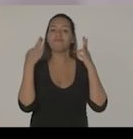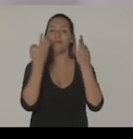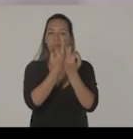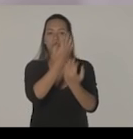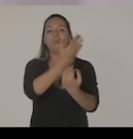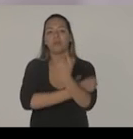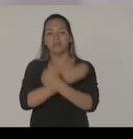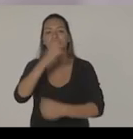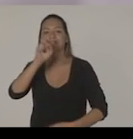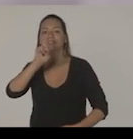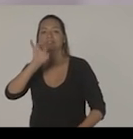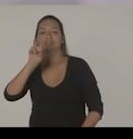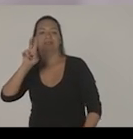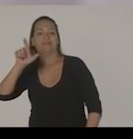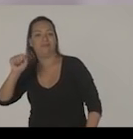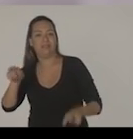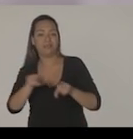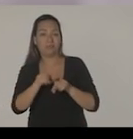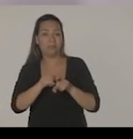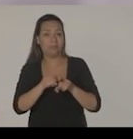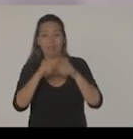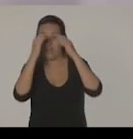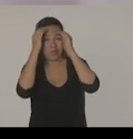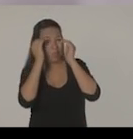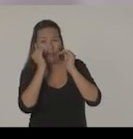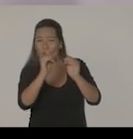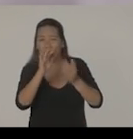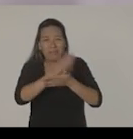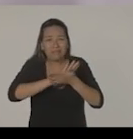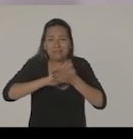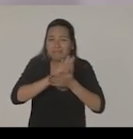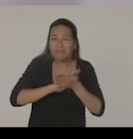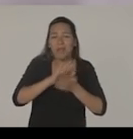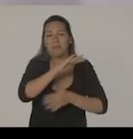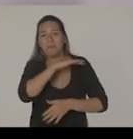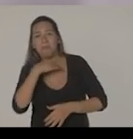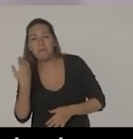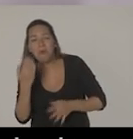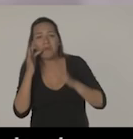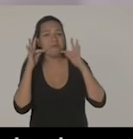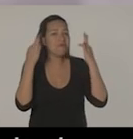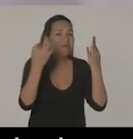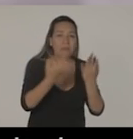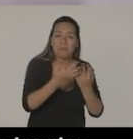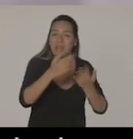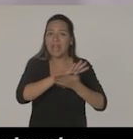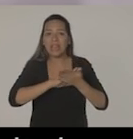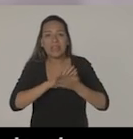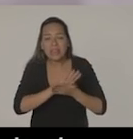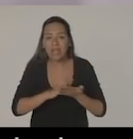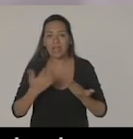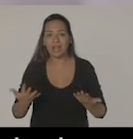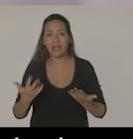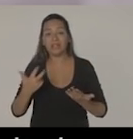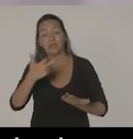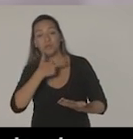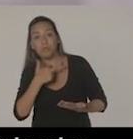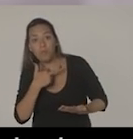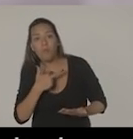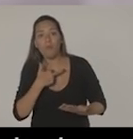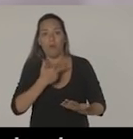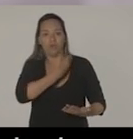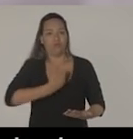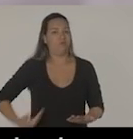também está processando Crivella. Alguém que faz uma campanha sem respeitar as pessoas mortas, sem respeitar os órfãos, sem respeitar a família,